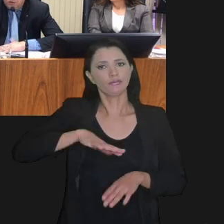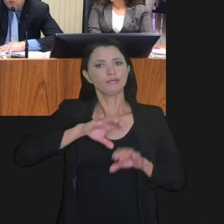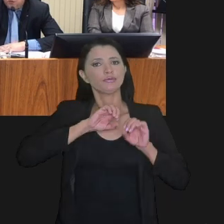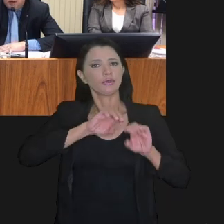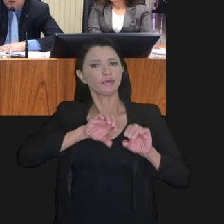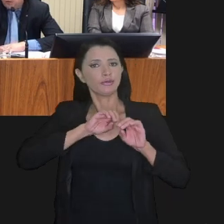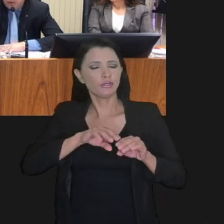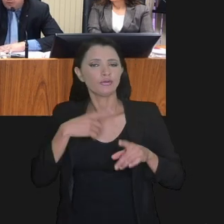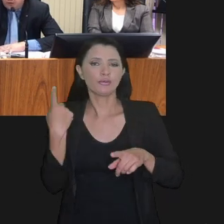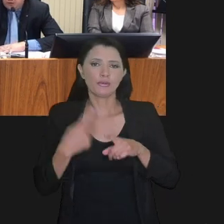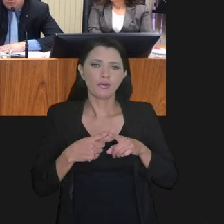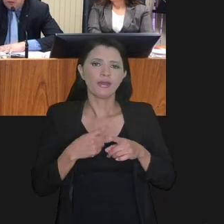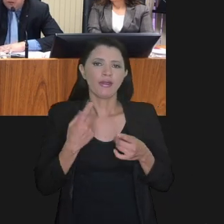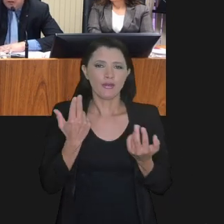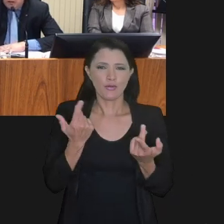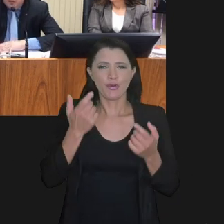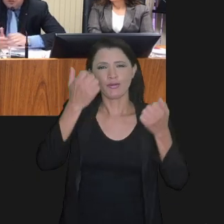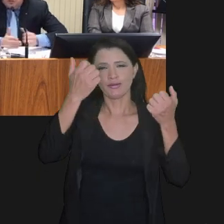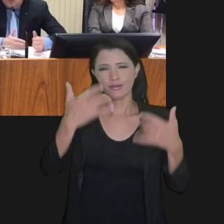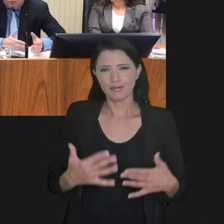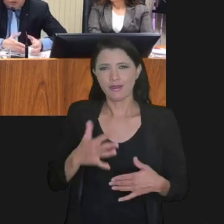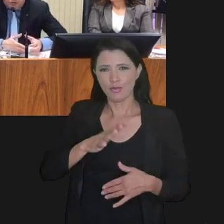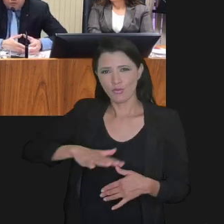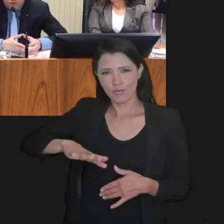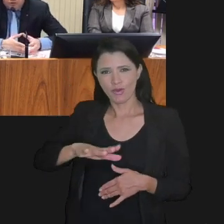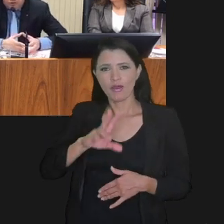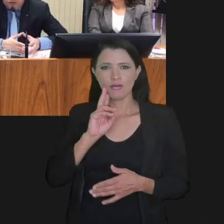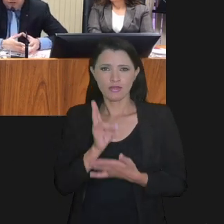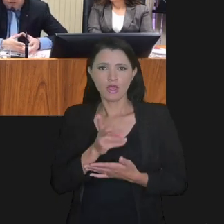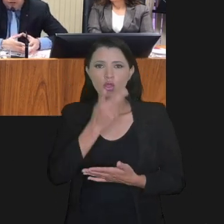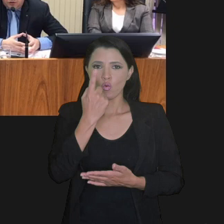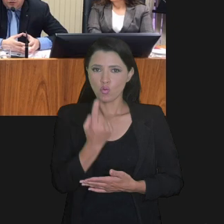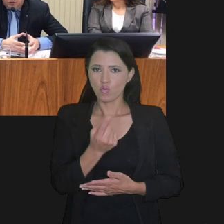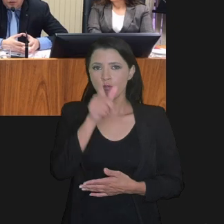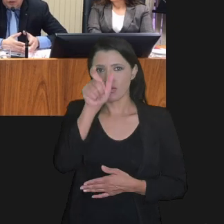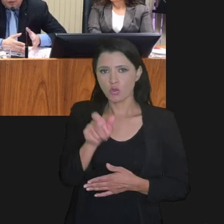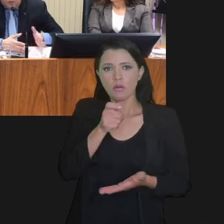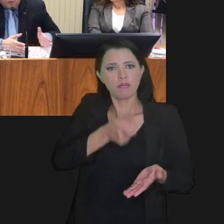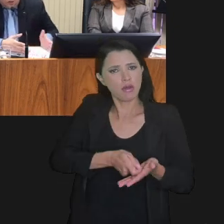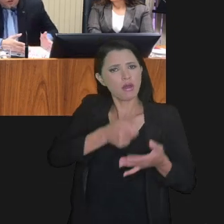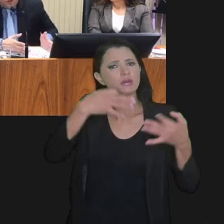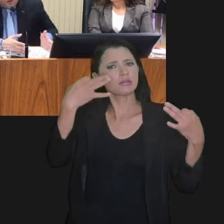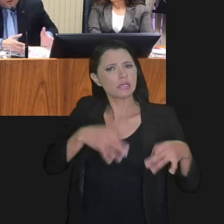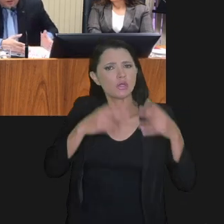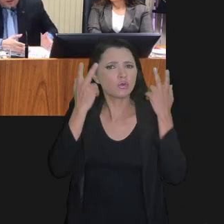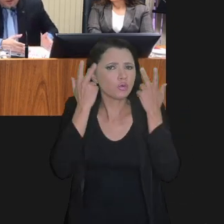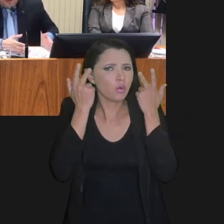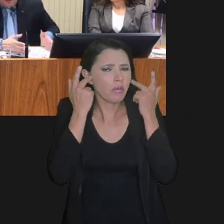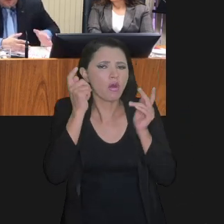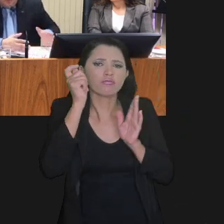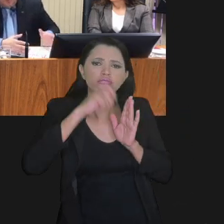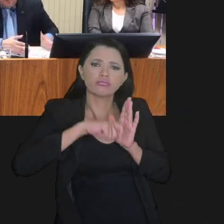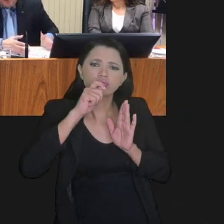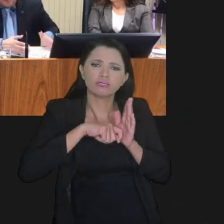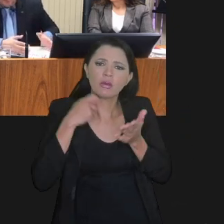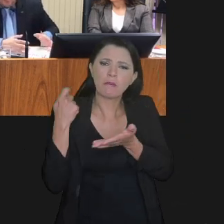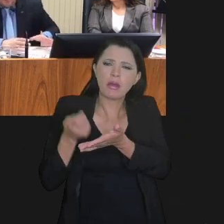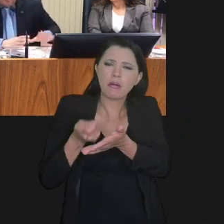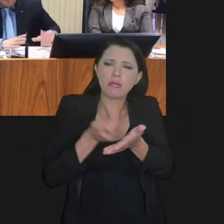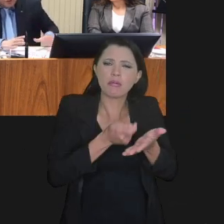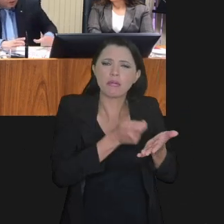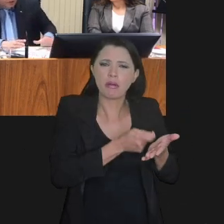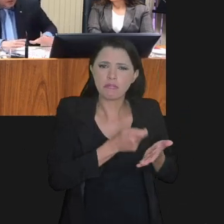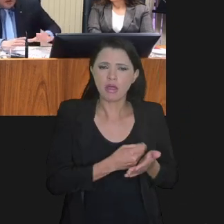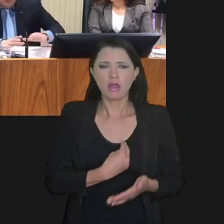efeito cultural, educativo até, como eu disse, dentro do setor, se tem um contribuinte que está pagando normalmente seus